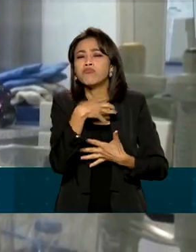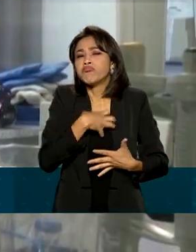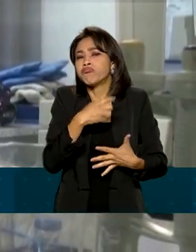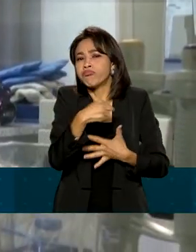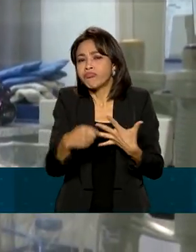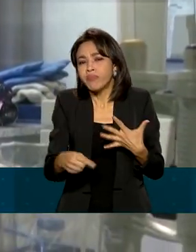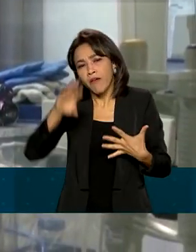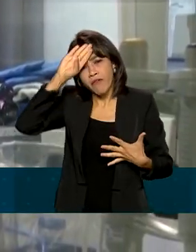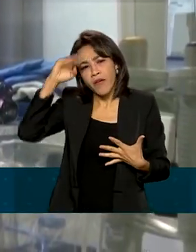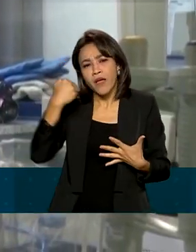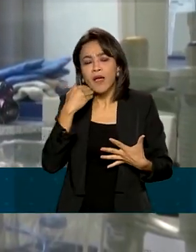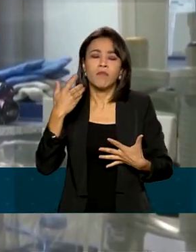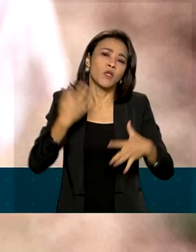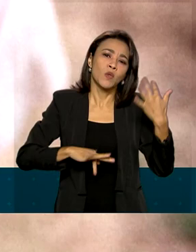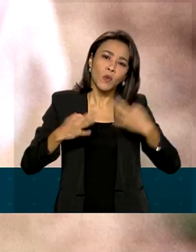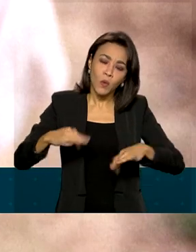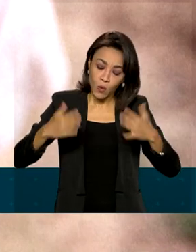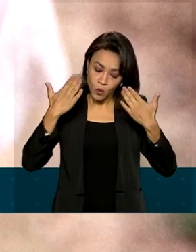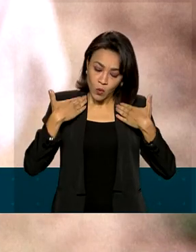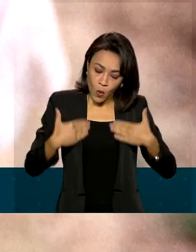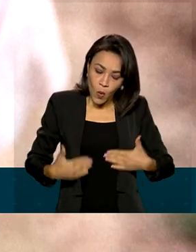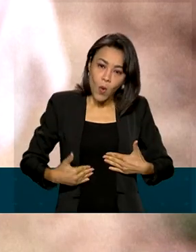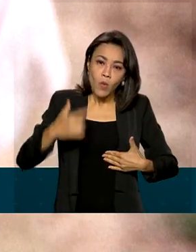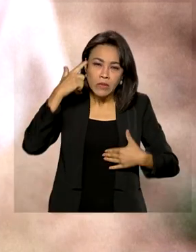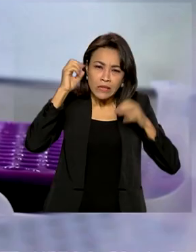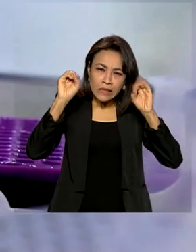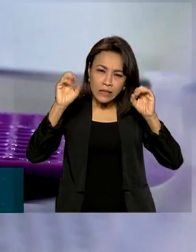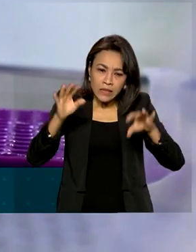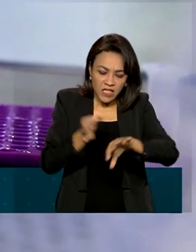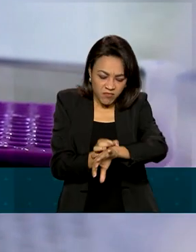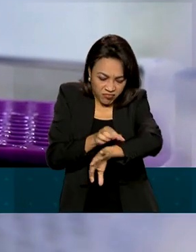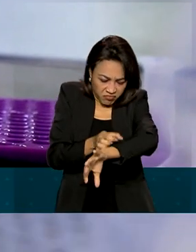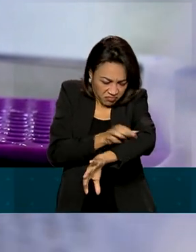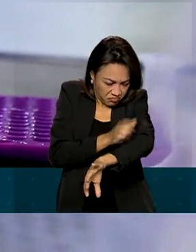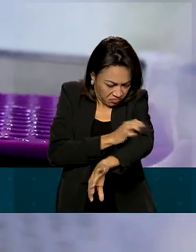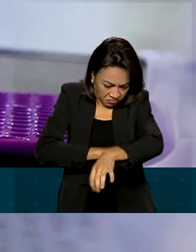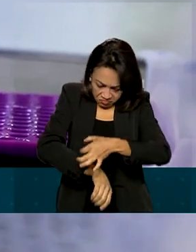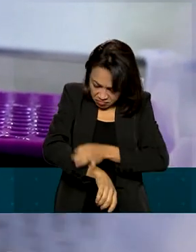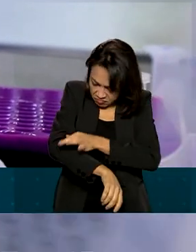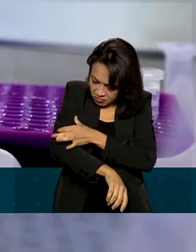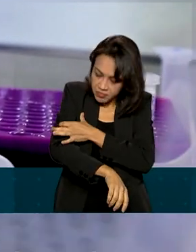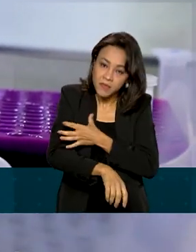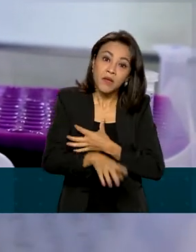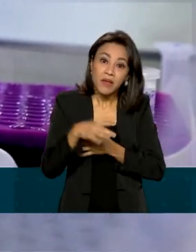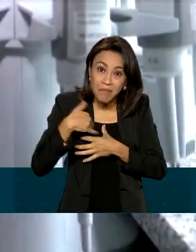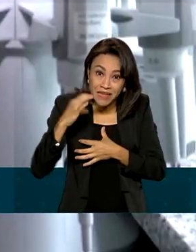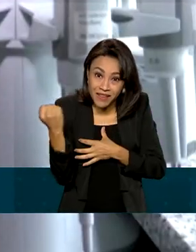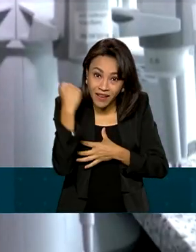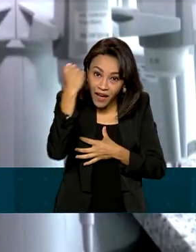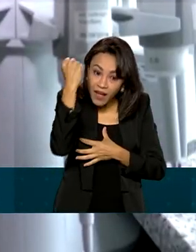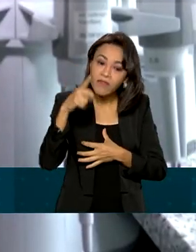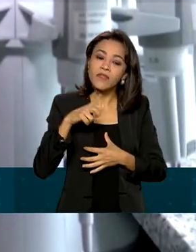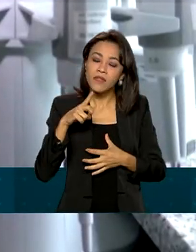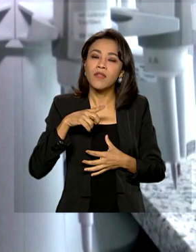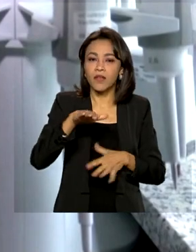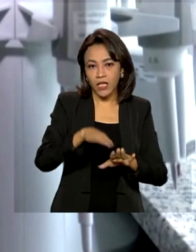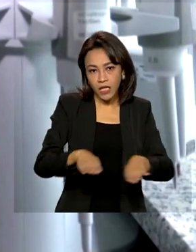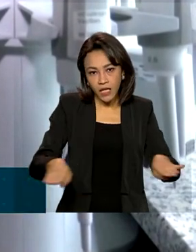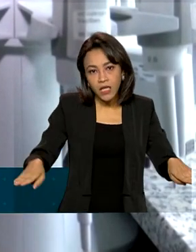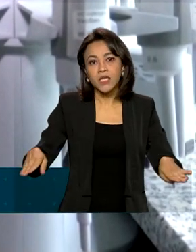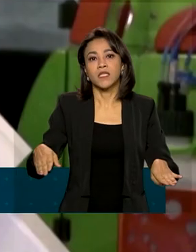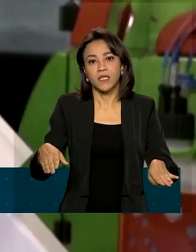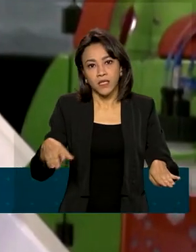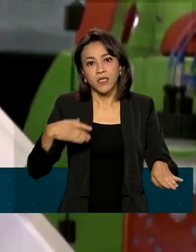dor no corpo e na cabeça e o aparecimento de lesões na pele. Normalmente, os casos mais graves são registrados em crianças e em